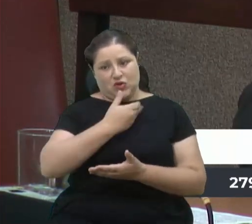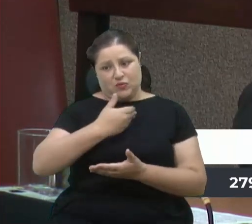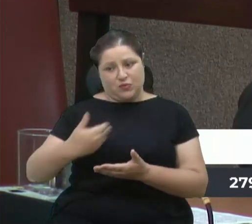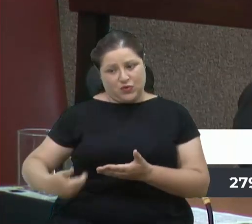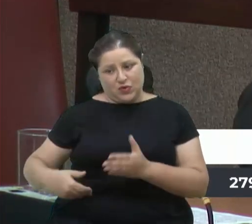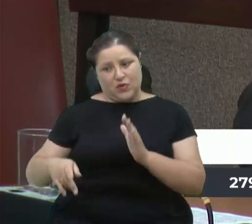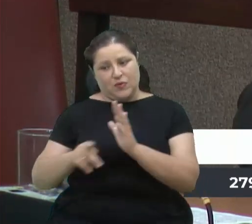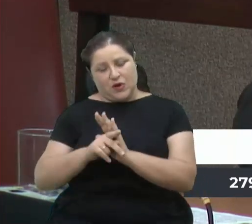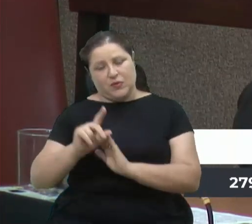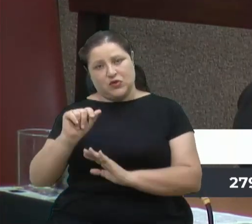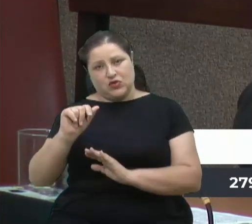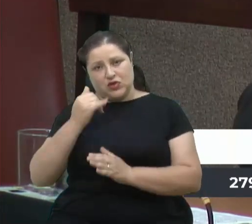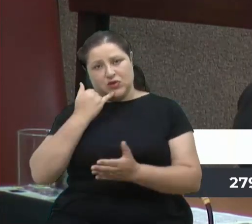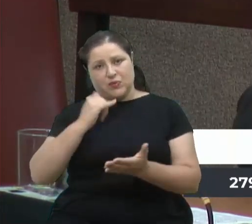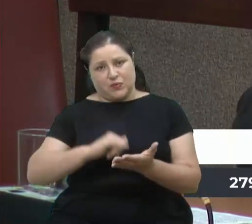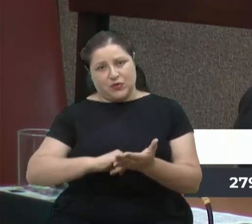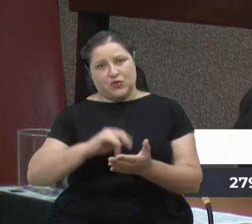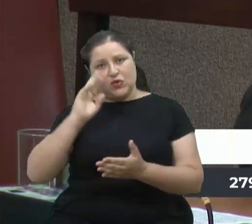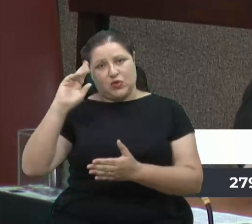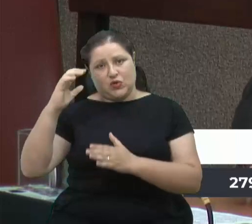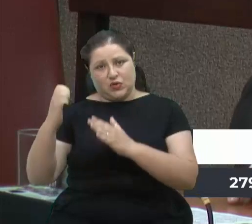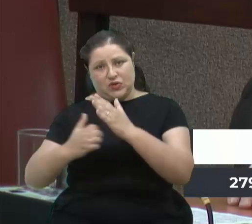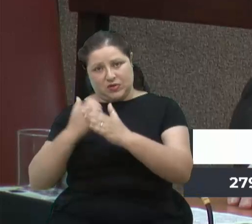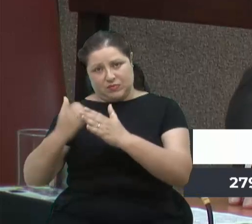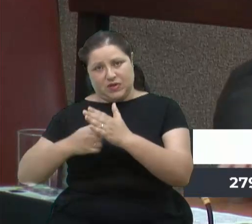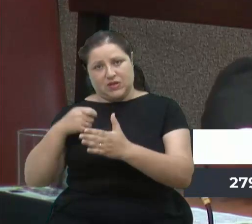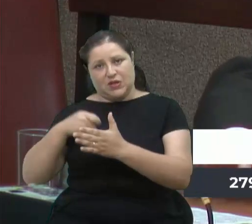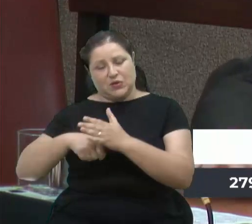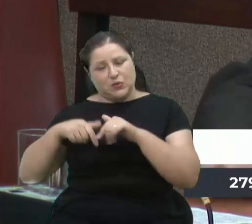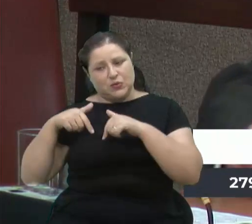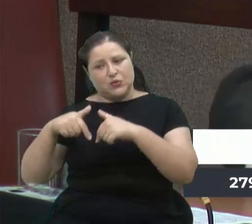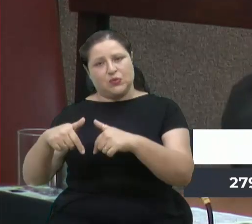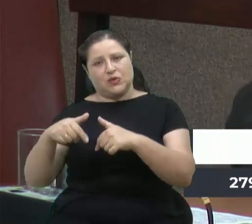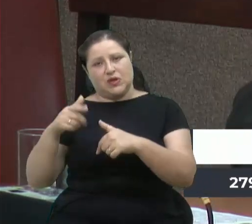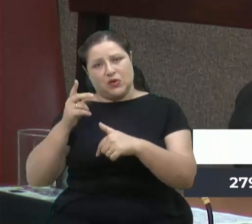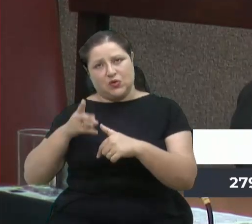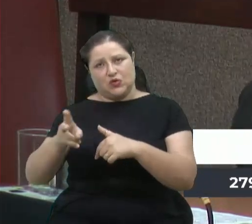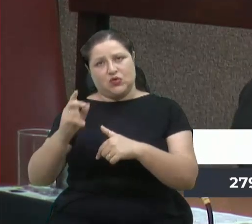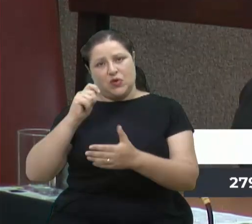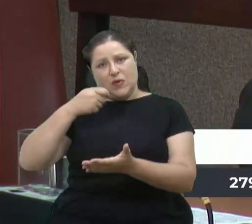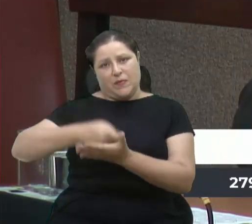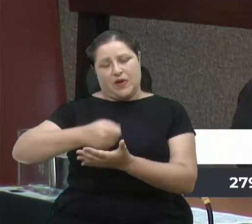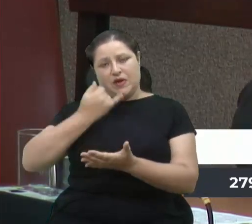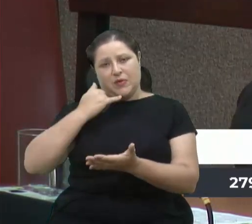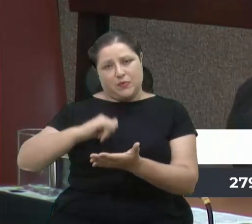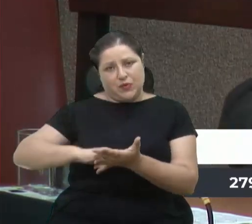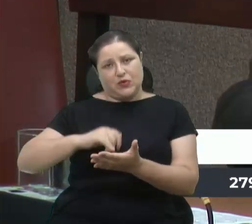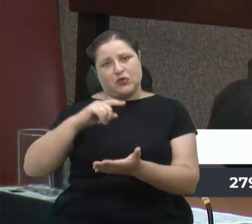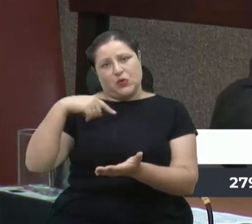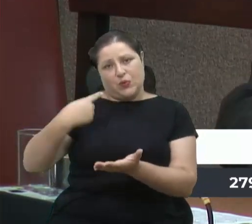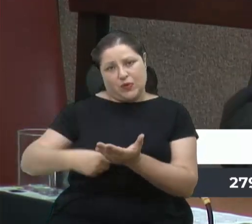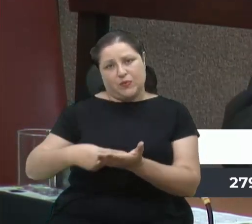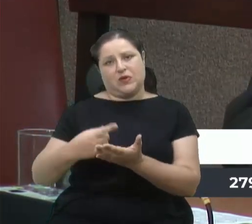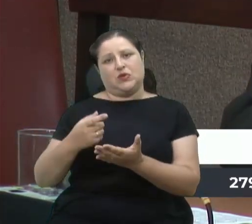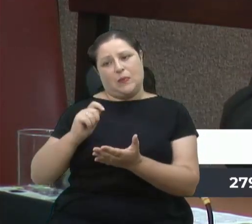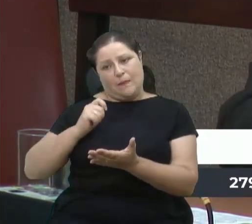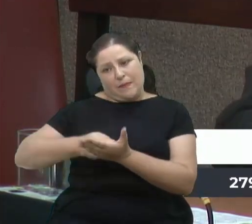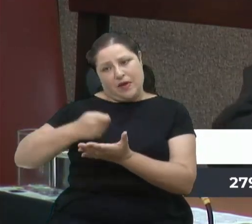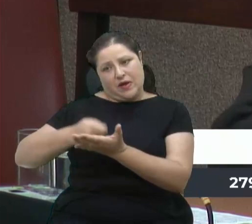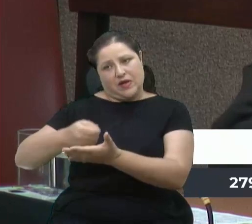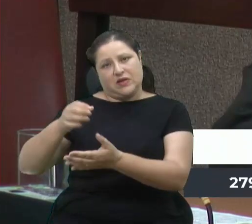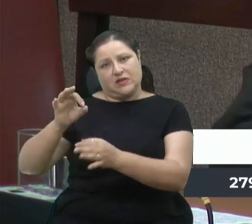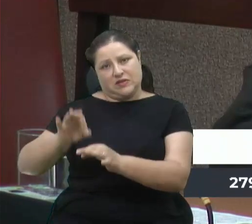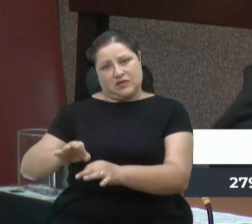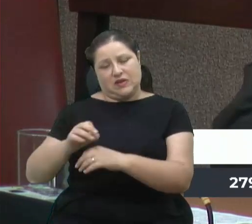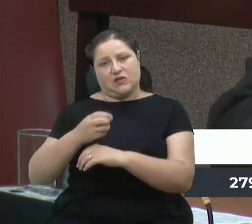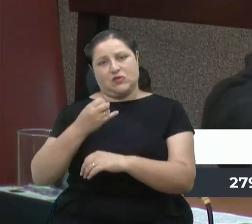lutando muito, muito para manter impostos, compromissos em dia. Então, enquanto tiver projetos, como o senhor